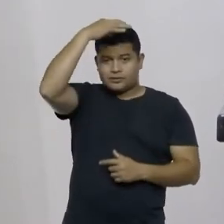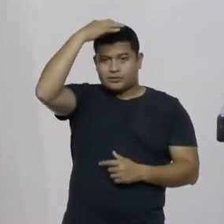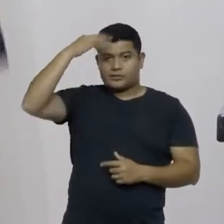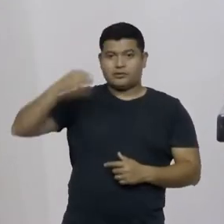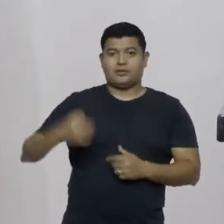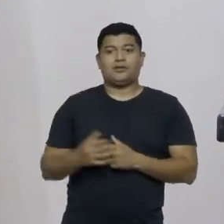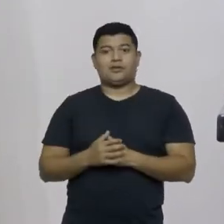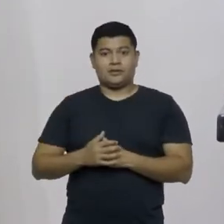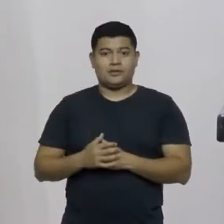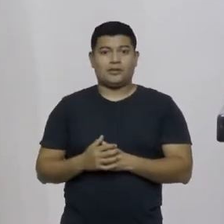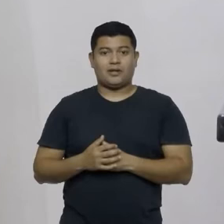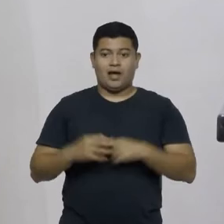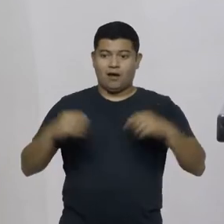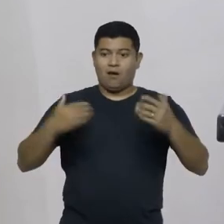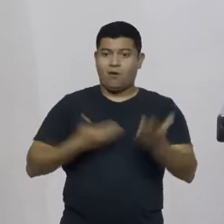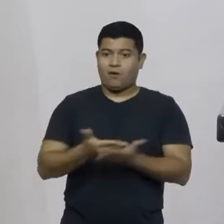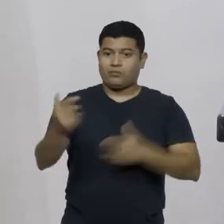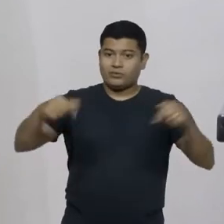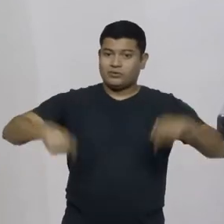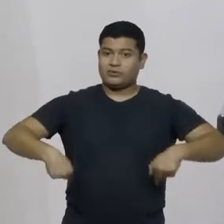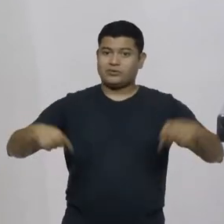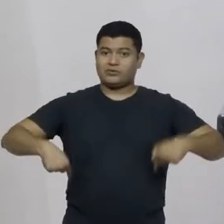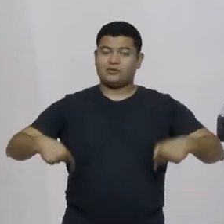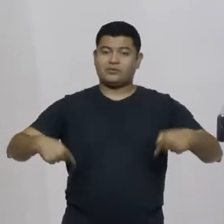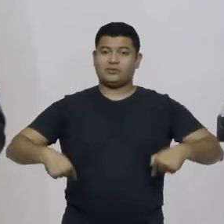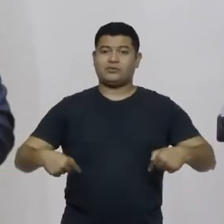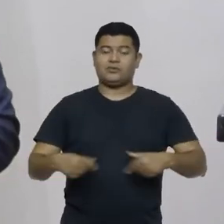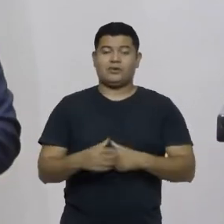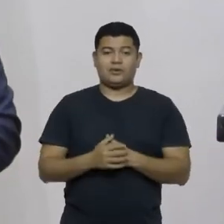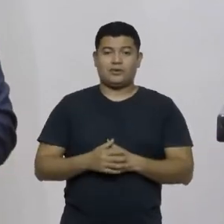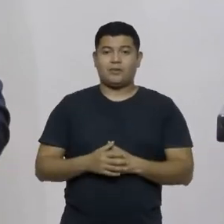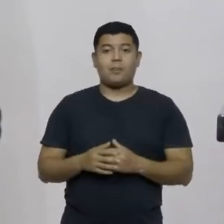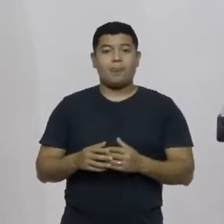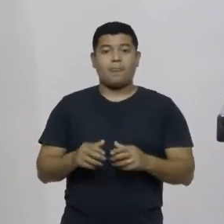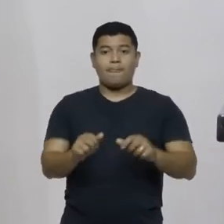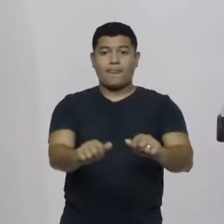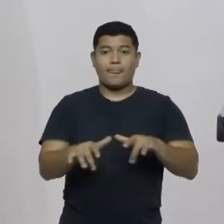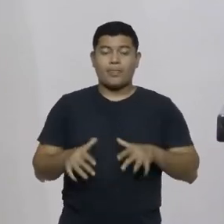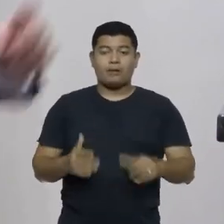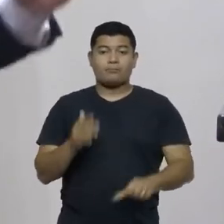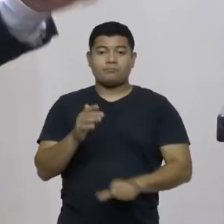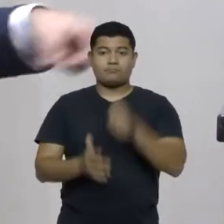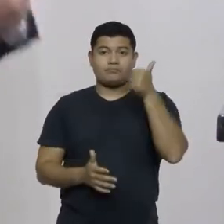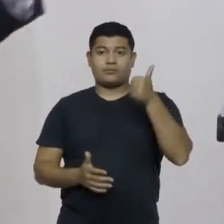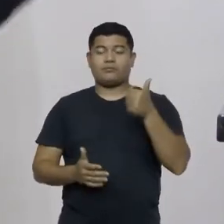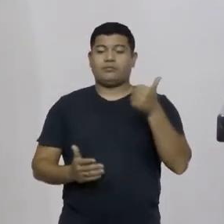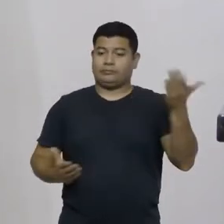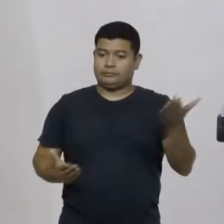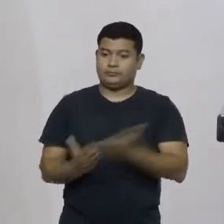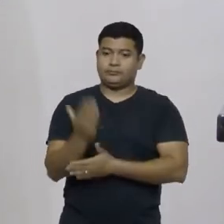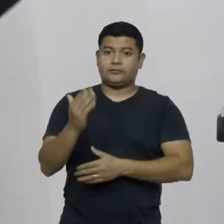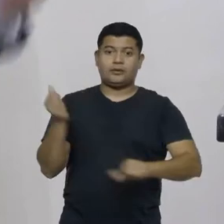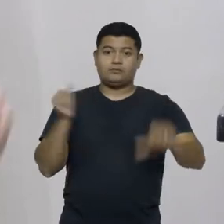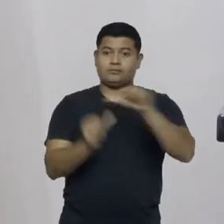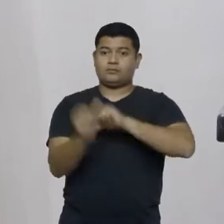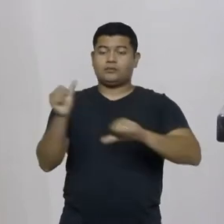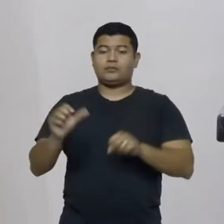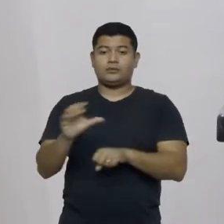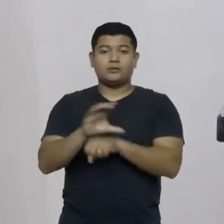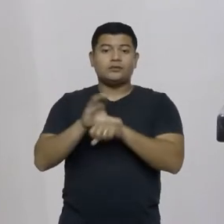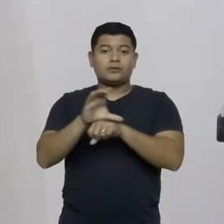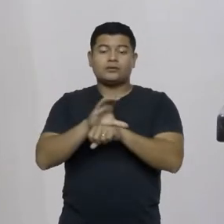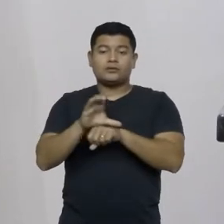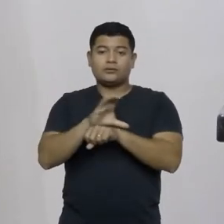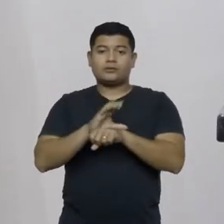assembleia neste plenário esse plenário foi o primeiro plenário do Brasil a aprovar essa mudança na constituição